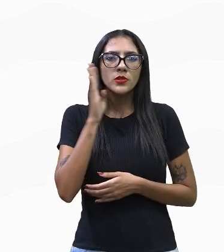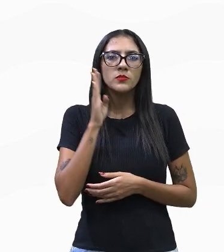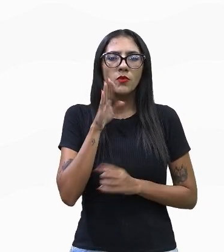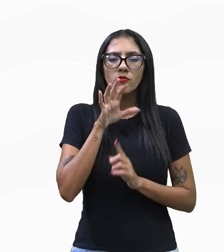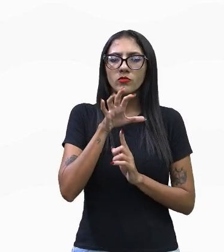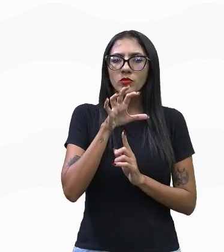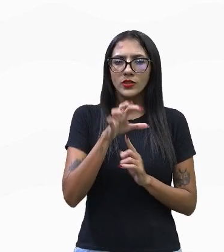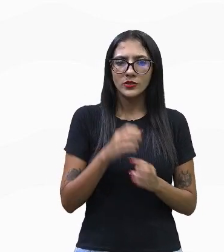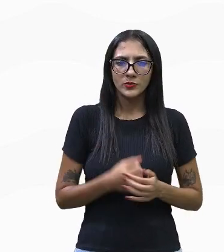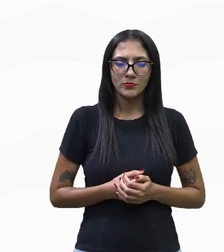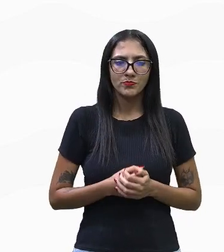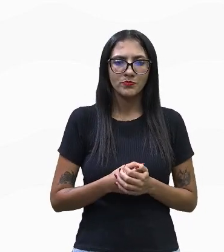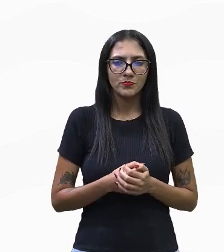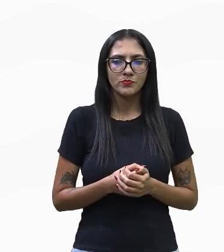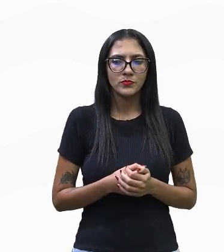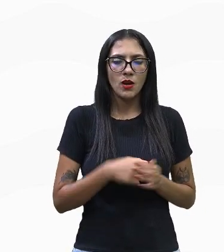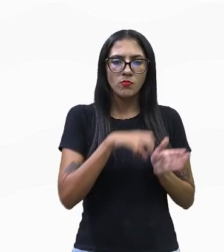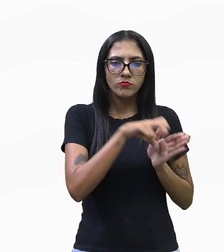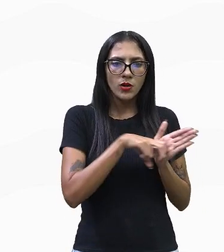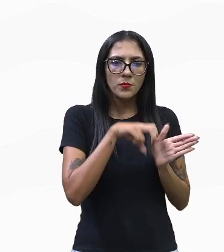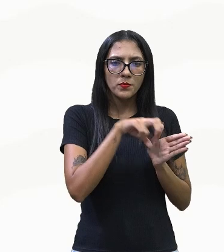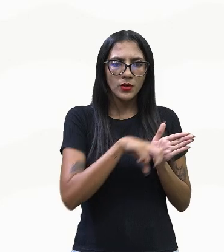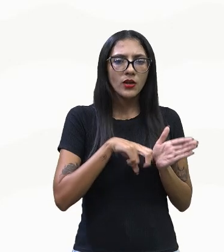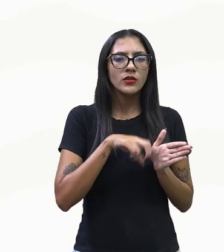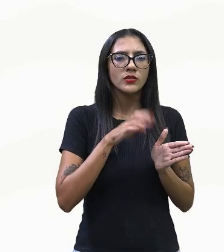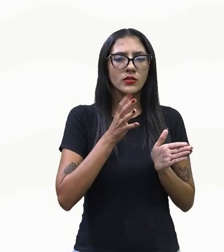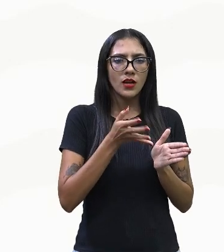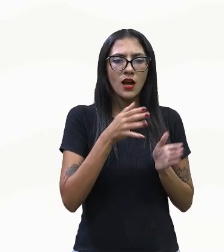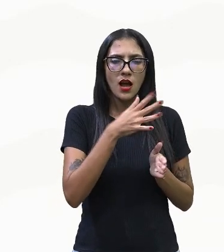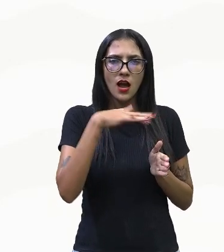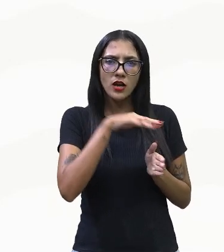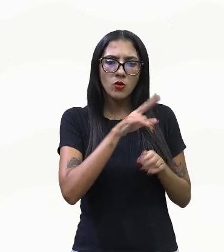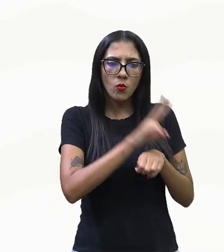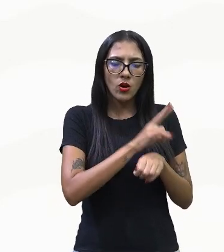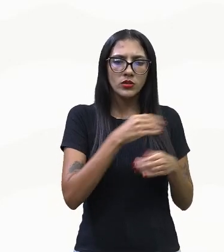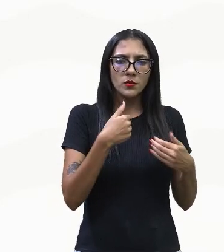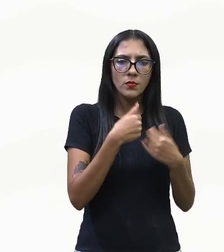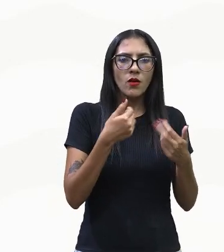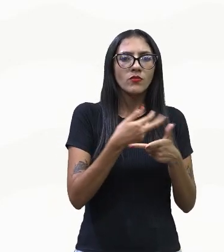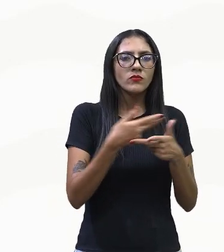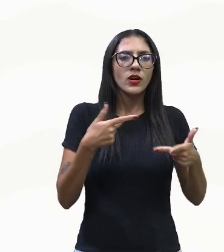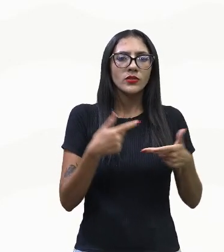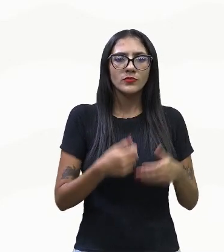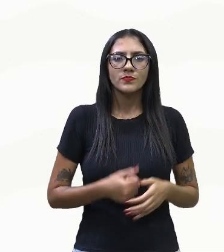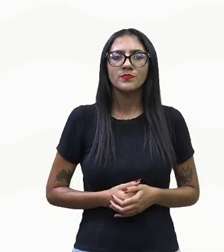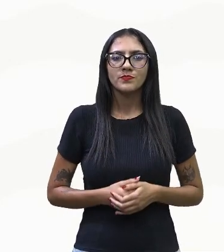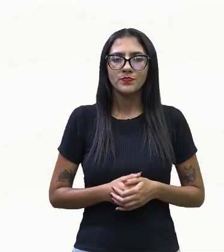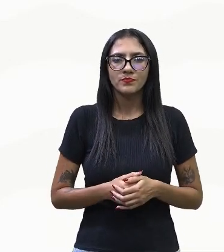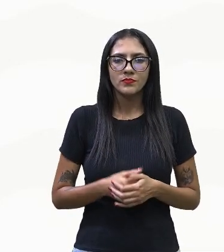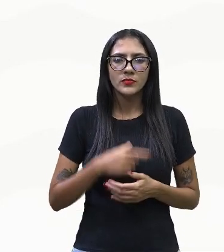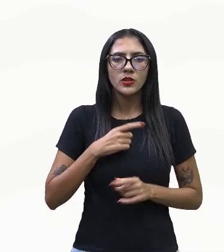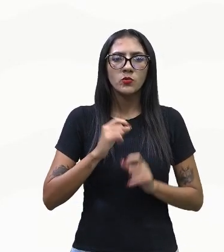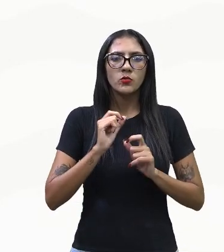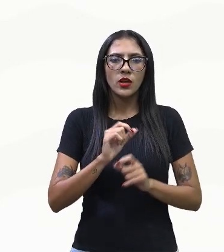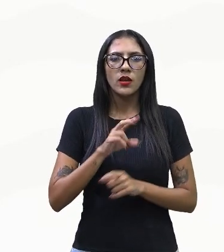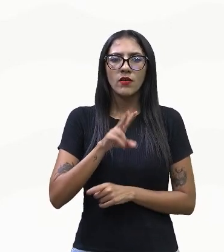agropecuária acaba sendo a primeira atividade. A gente tem a palavra vetor de pressão. Vetor de pressão